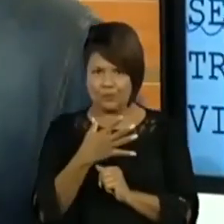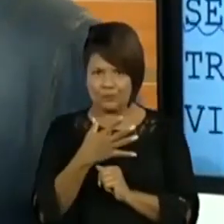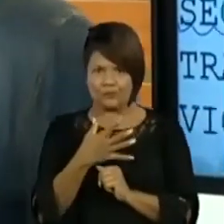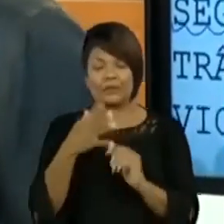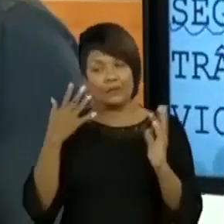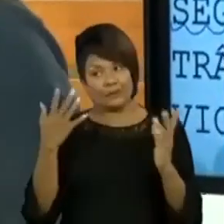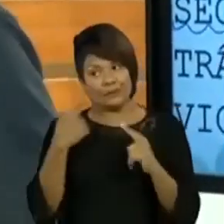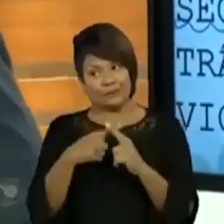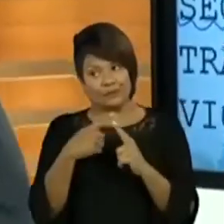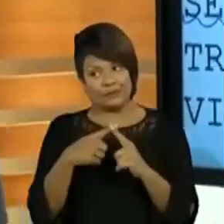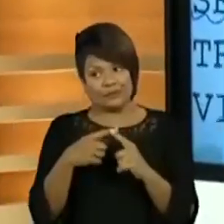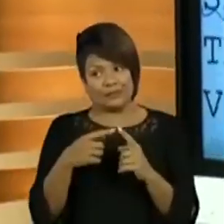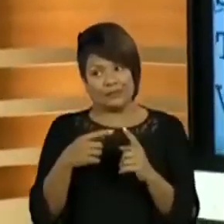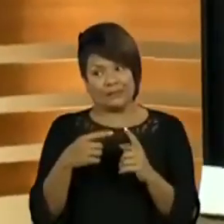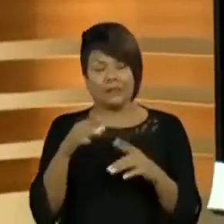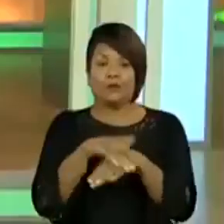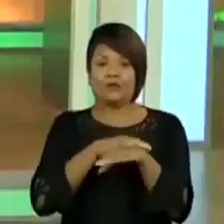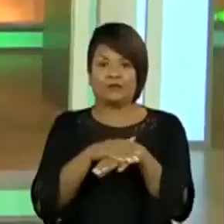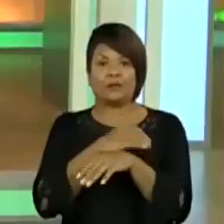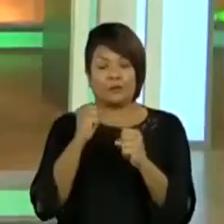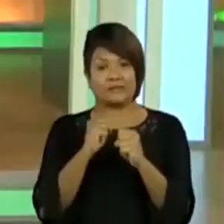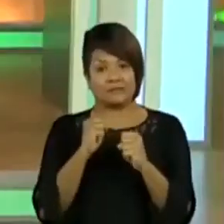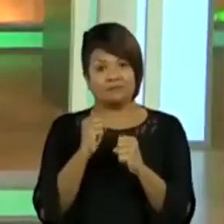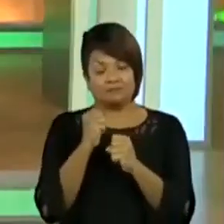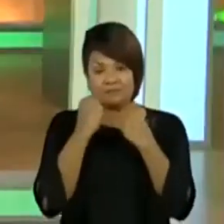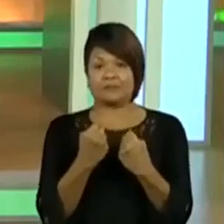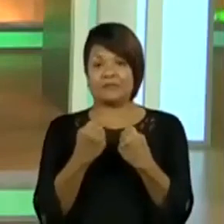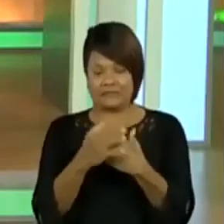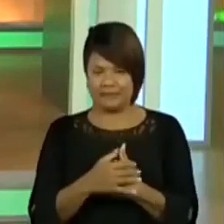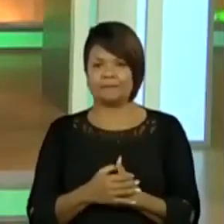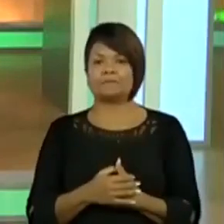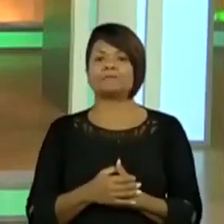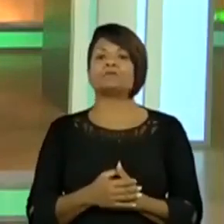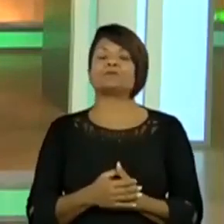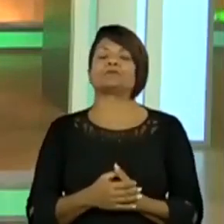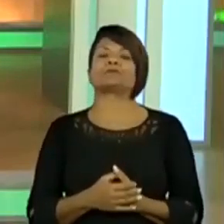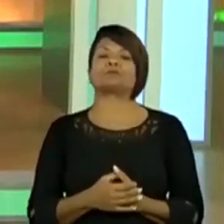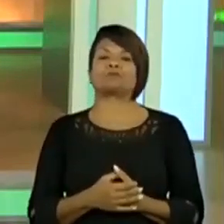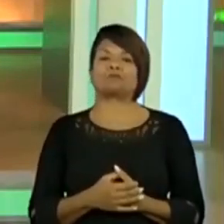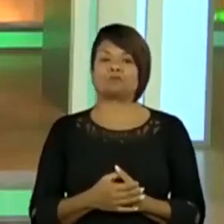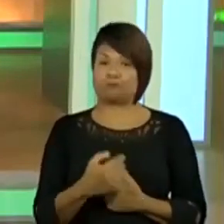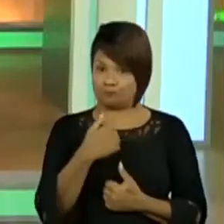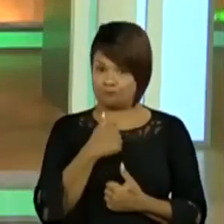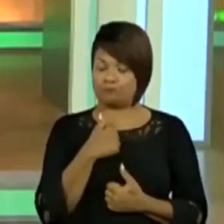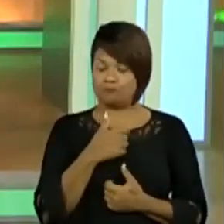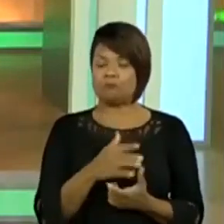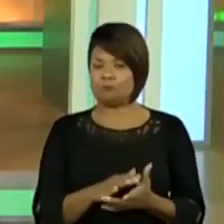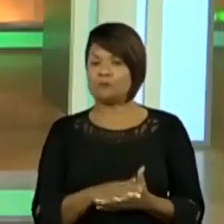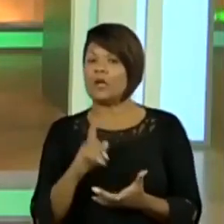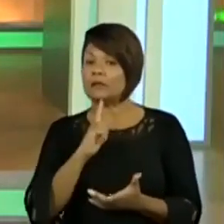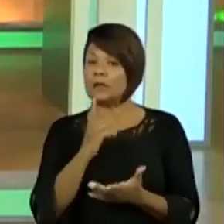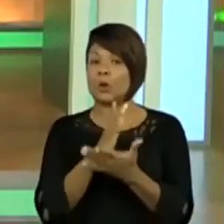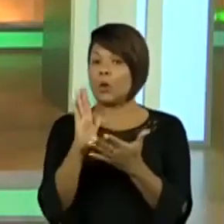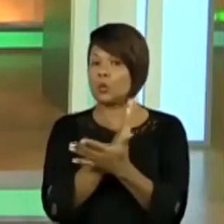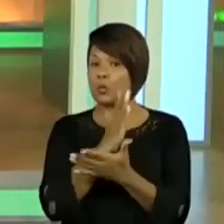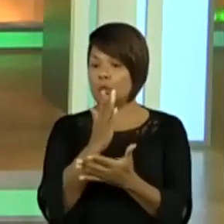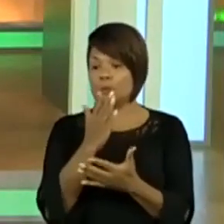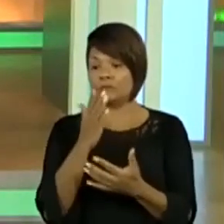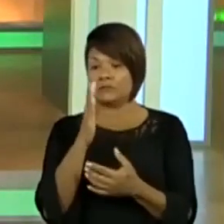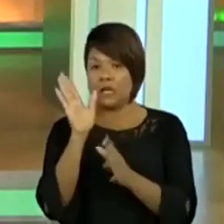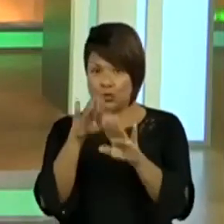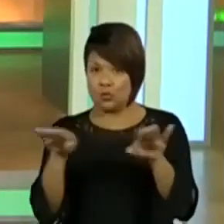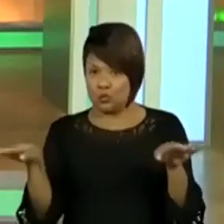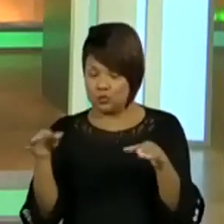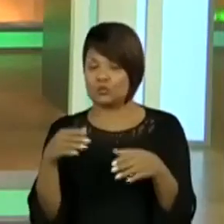firme. Ó, o Pro Rodrigo, eu tenho alguns estudantes que não têm acesso ao celular,